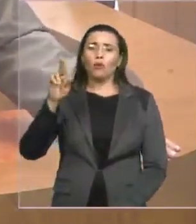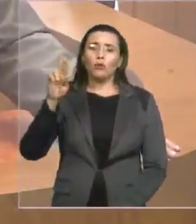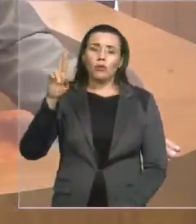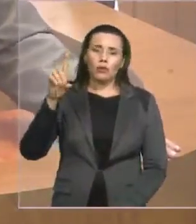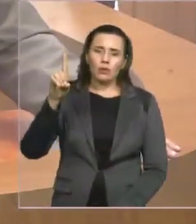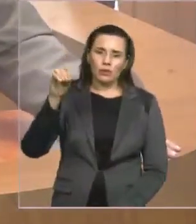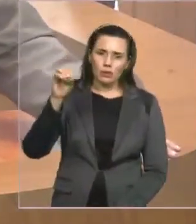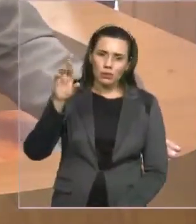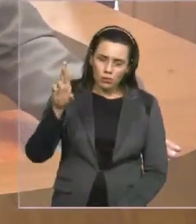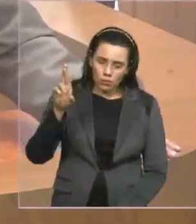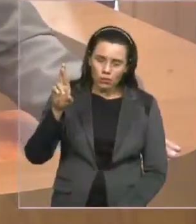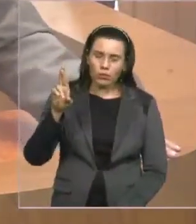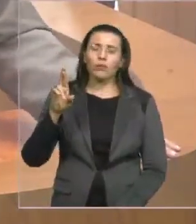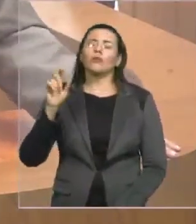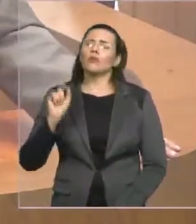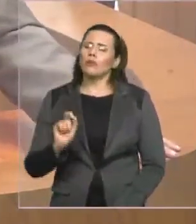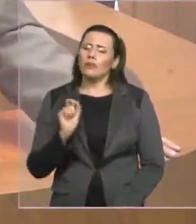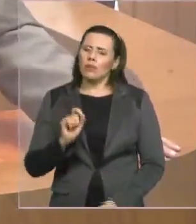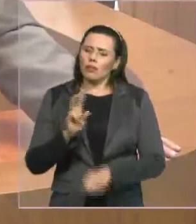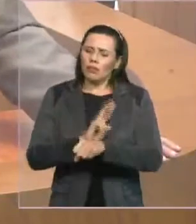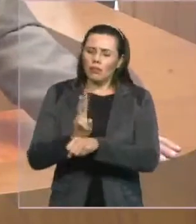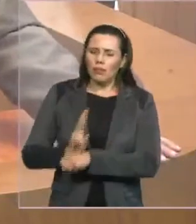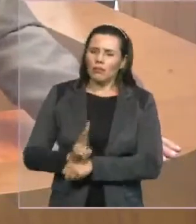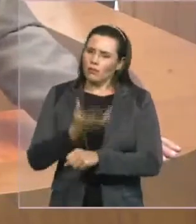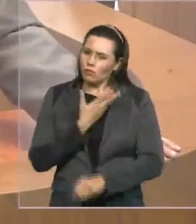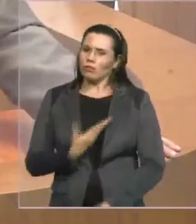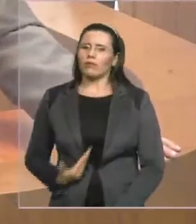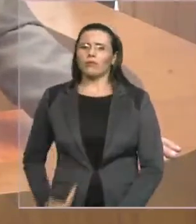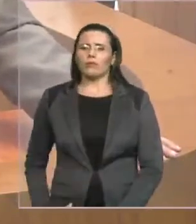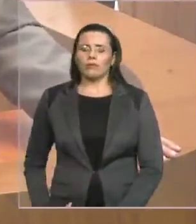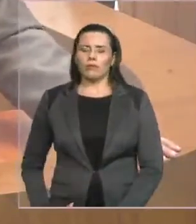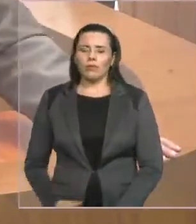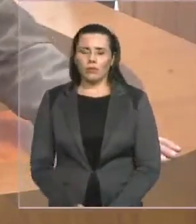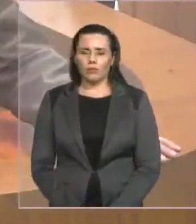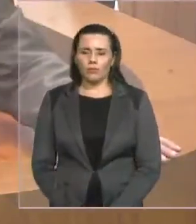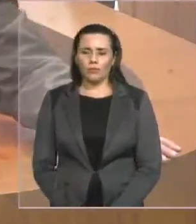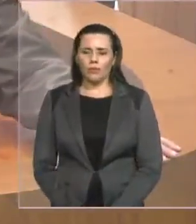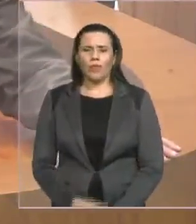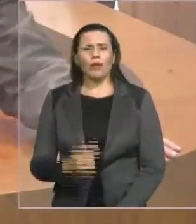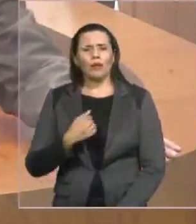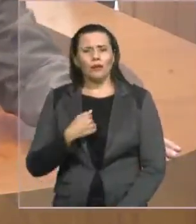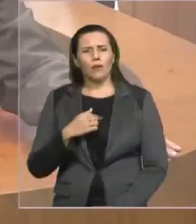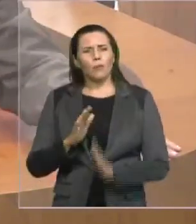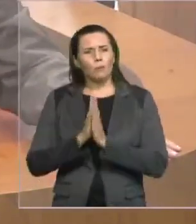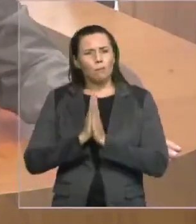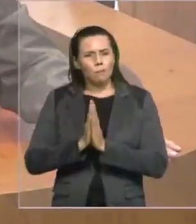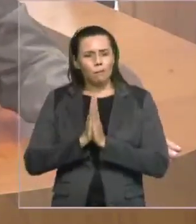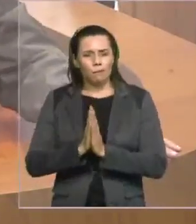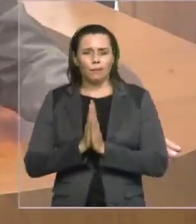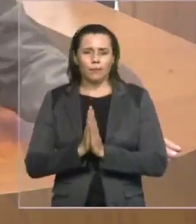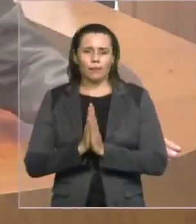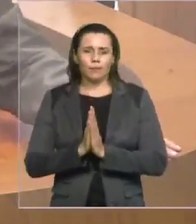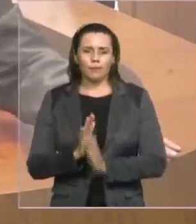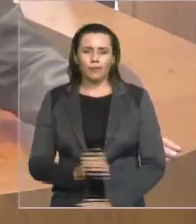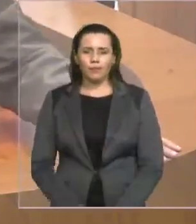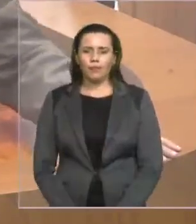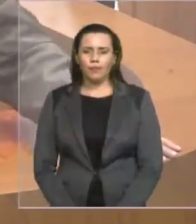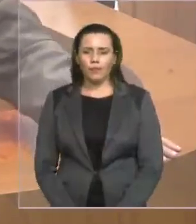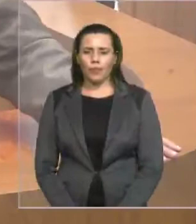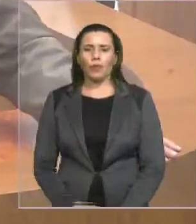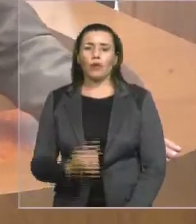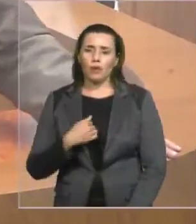não podemos atropelar. O único pedido que fazemos, e eu fiz isso, ainda também de forma